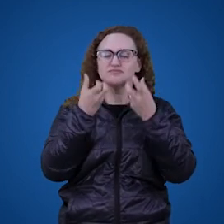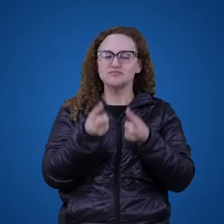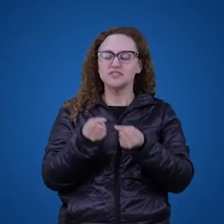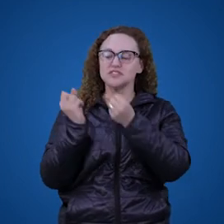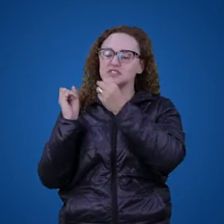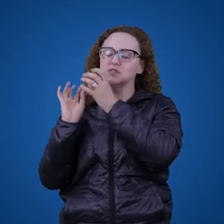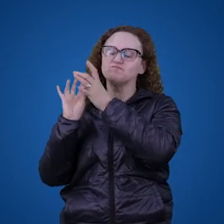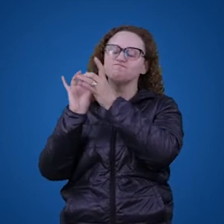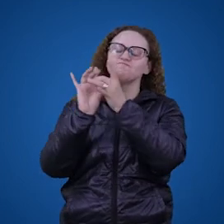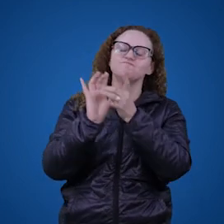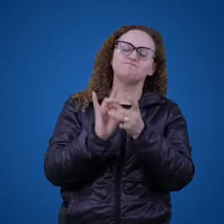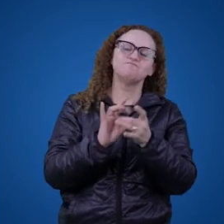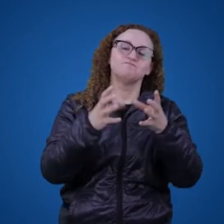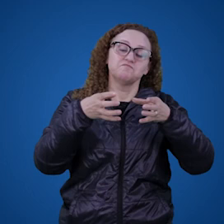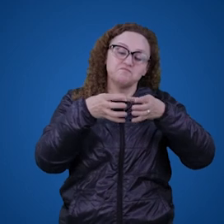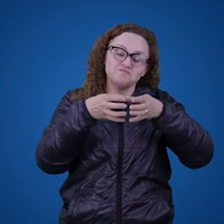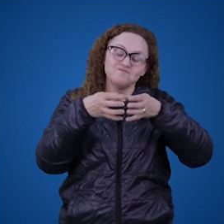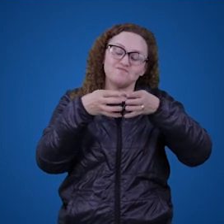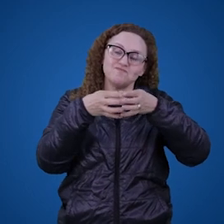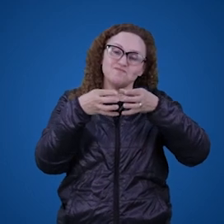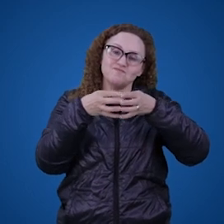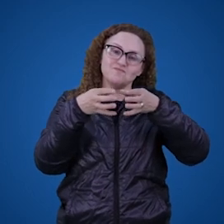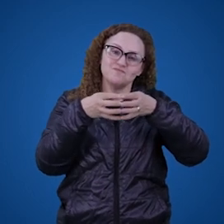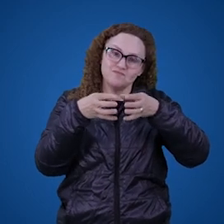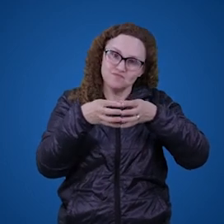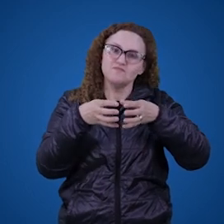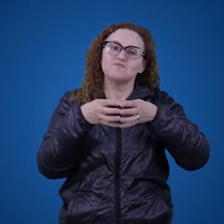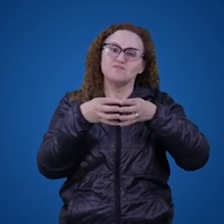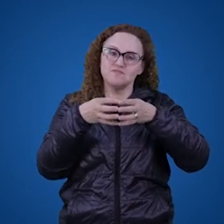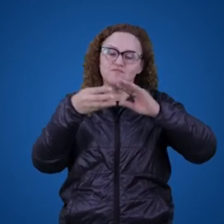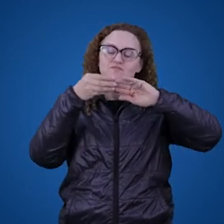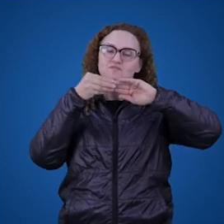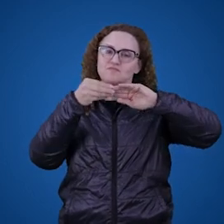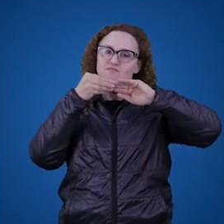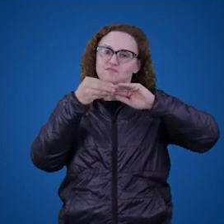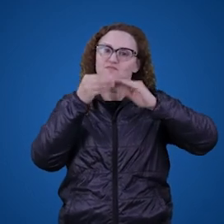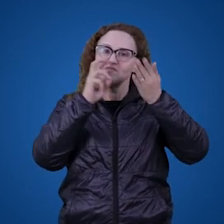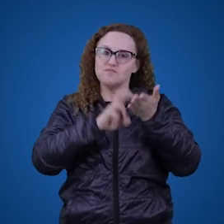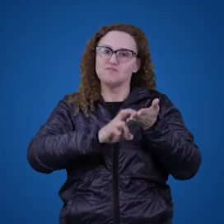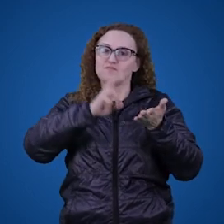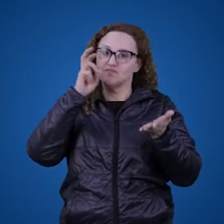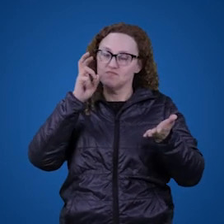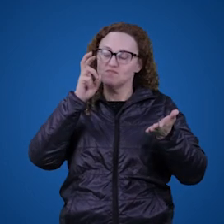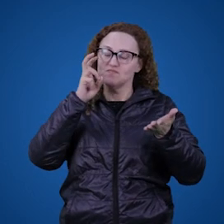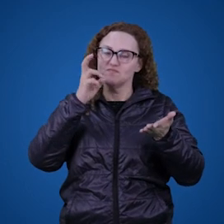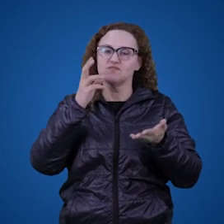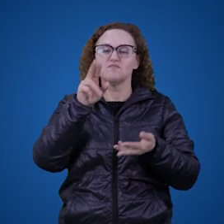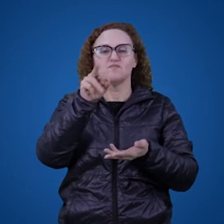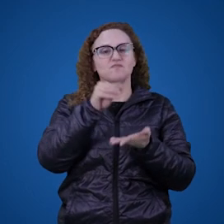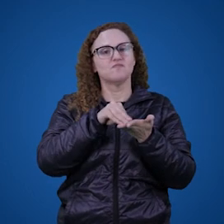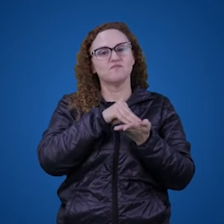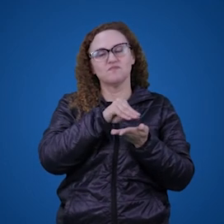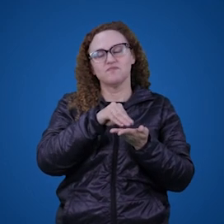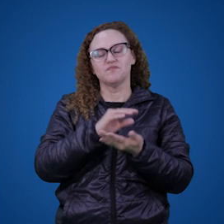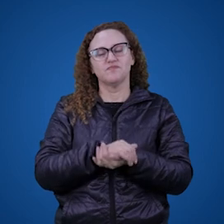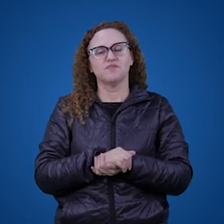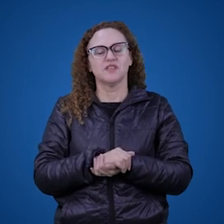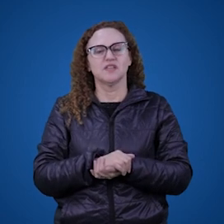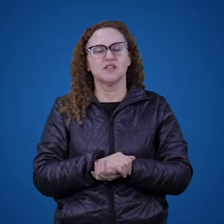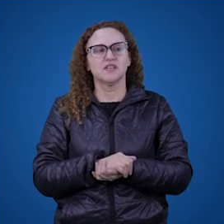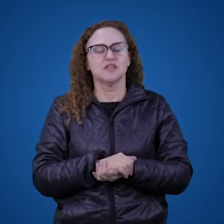nesse conjunto de cumprimentar pela manhã, ou nesse jogo de cumprimentar pela manhã. Então,